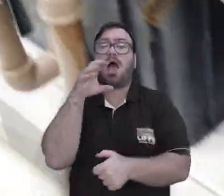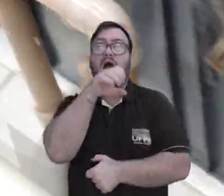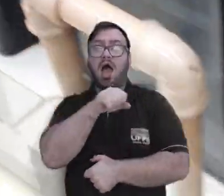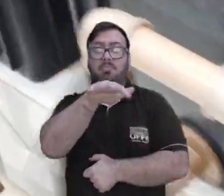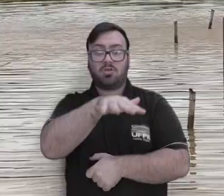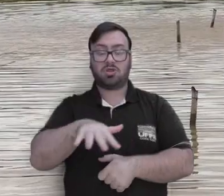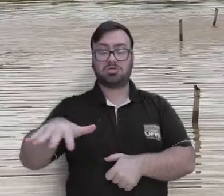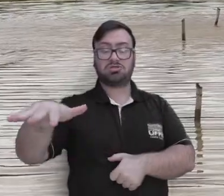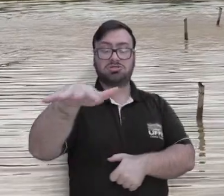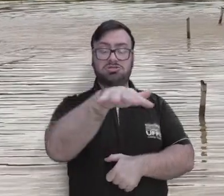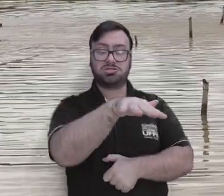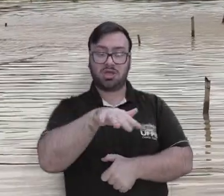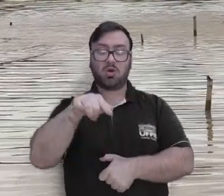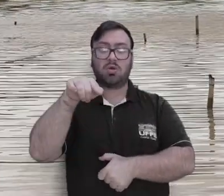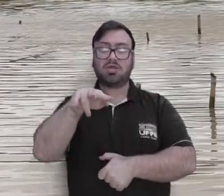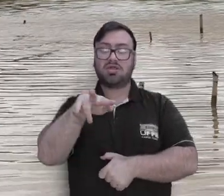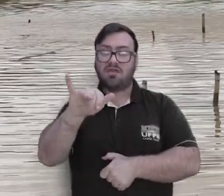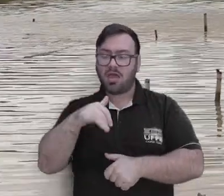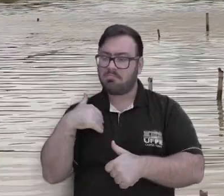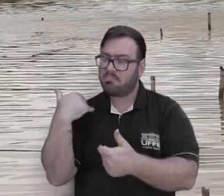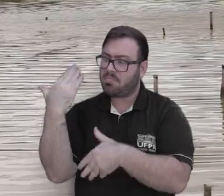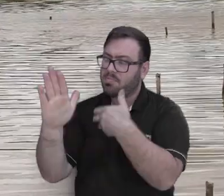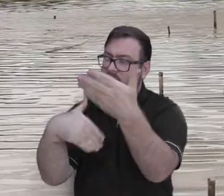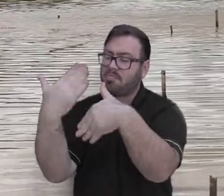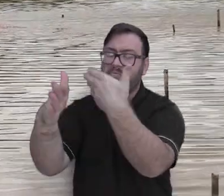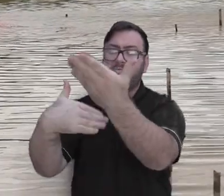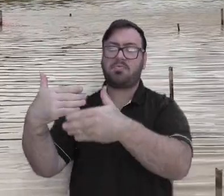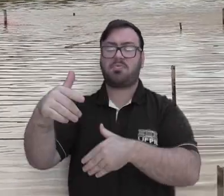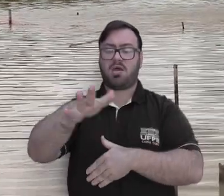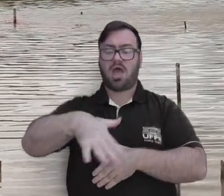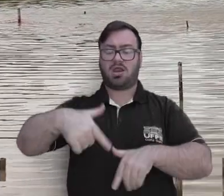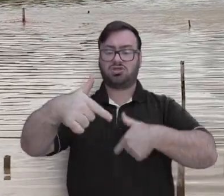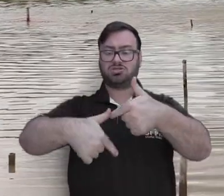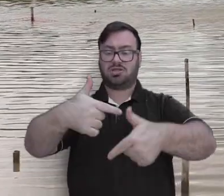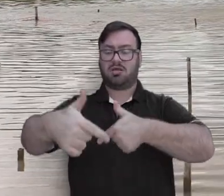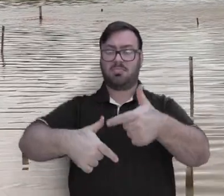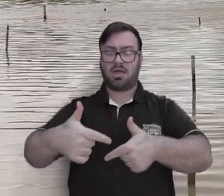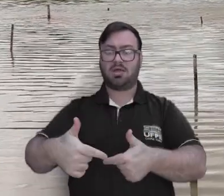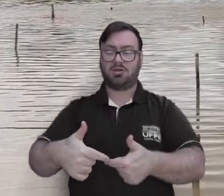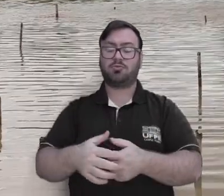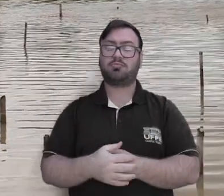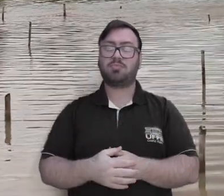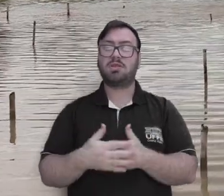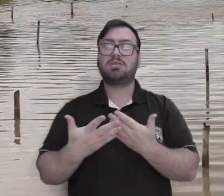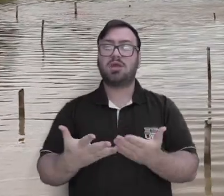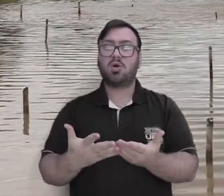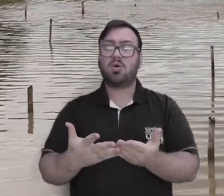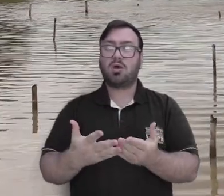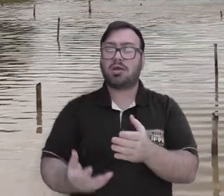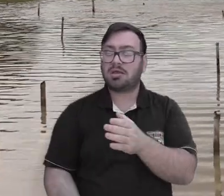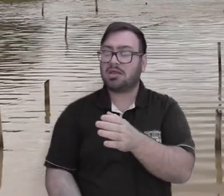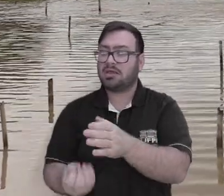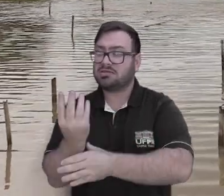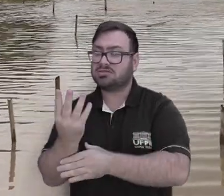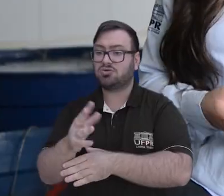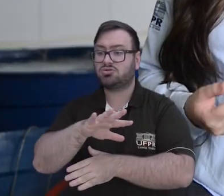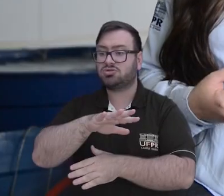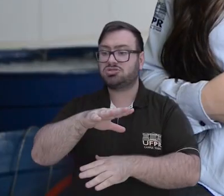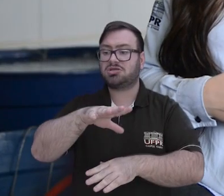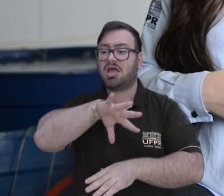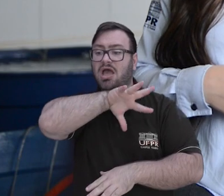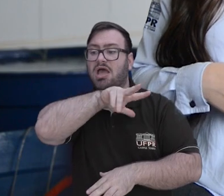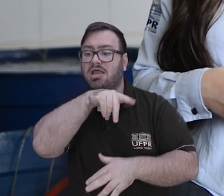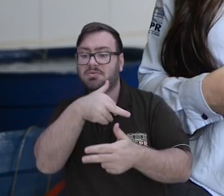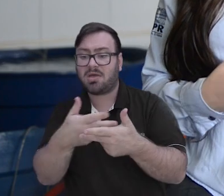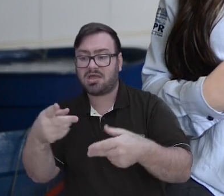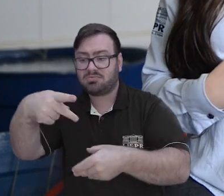pelo fato de ser uma região promissora ao mercado de trabalho nessa área, pela criação de organismos aquáticos. Então